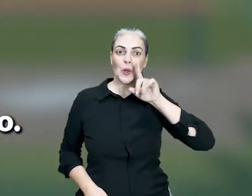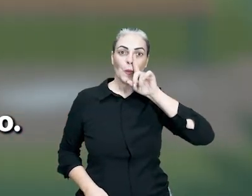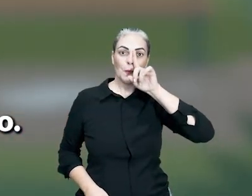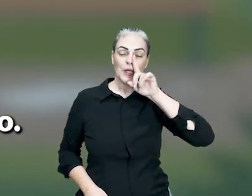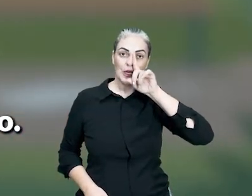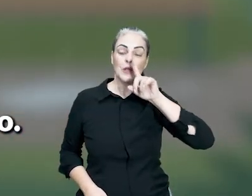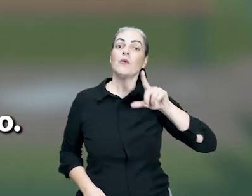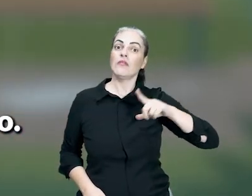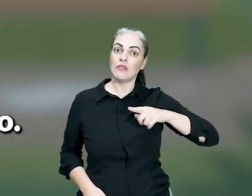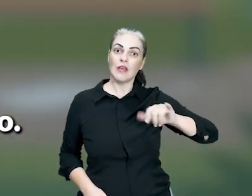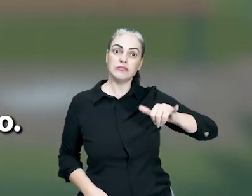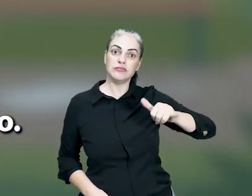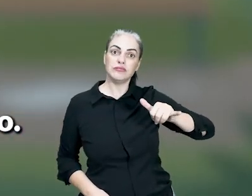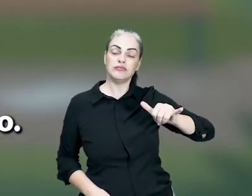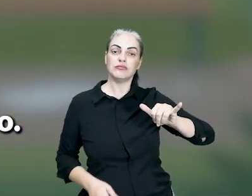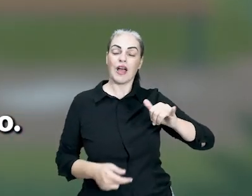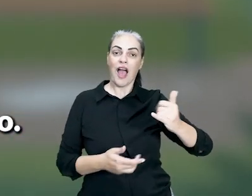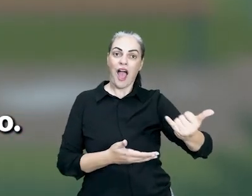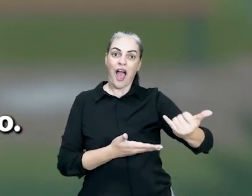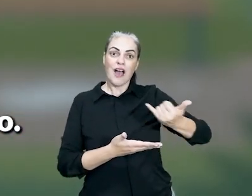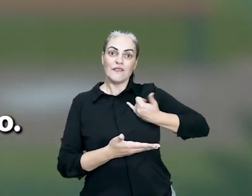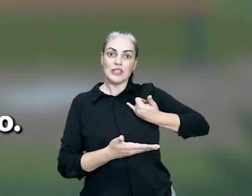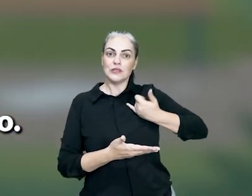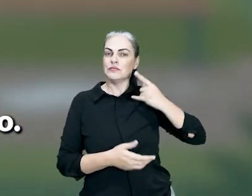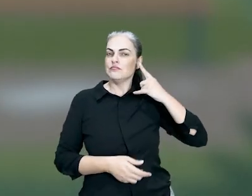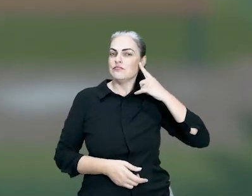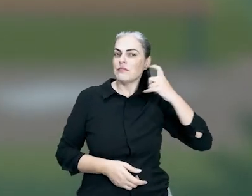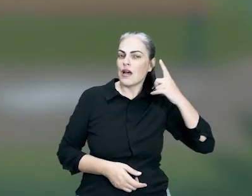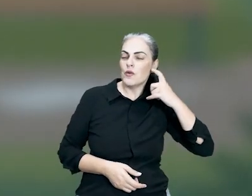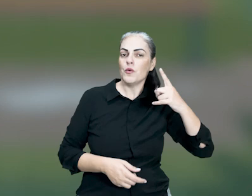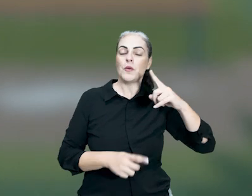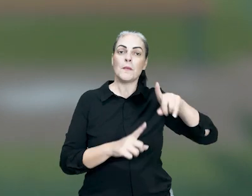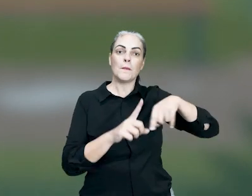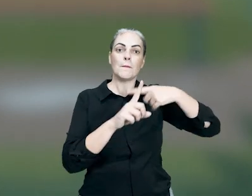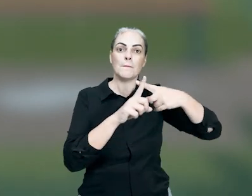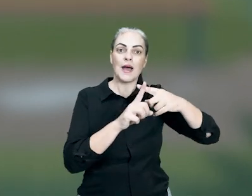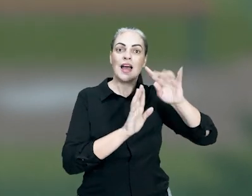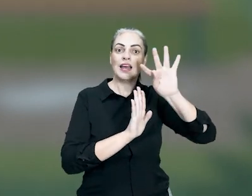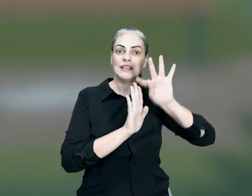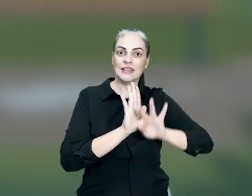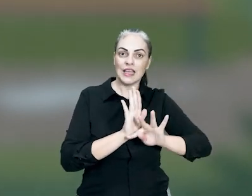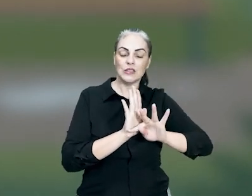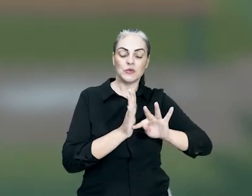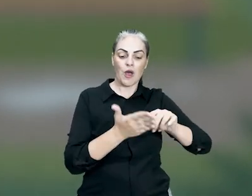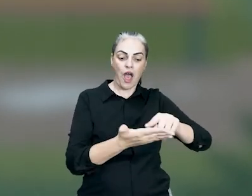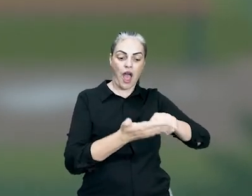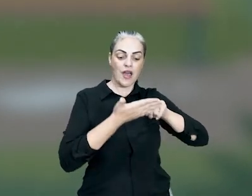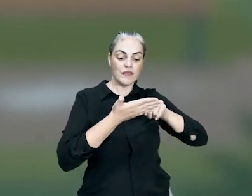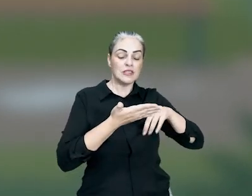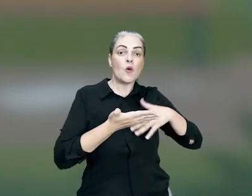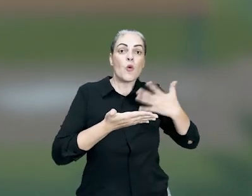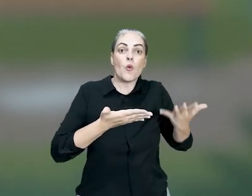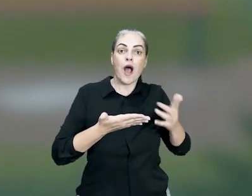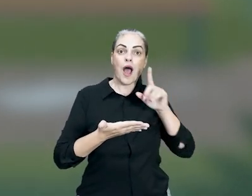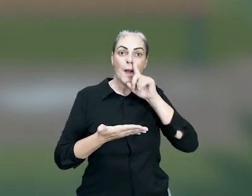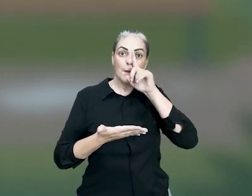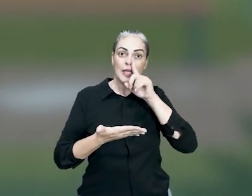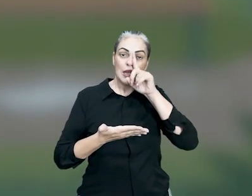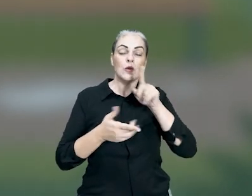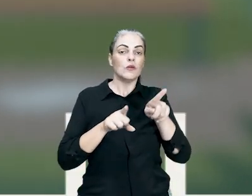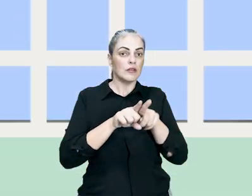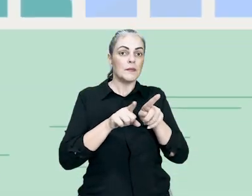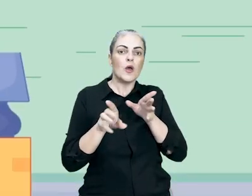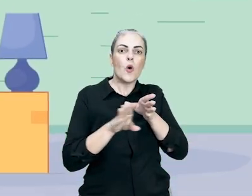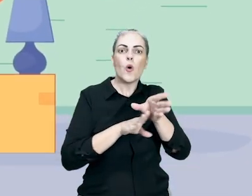recebem uma mensagem em texto e um aviso sonoro. O alerta contém um tipo de ameaça e a orientação clara